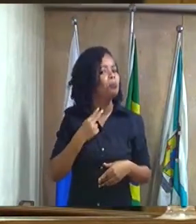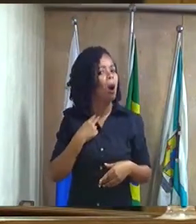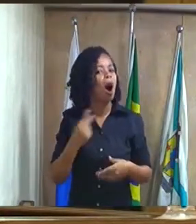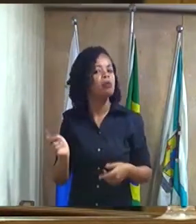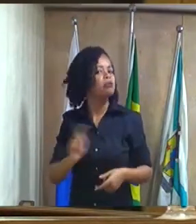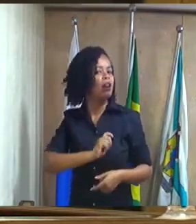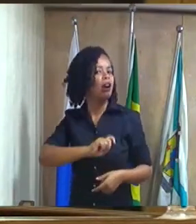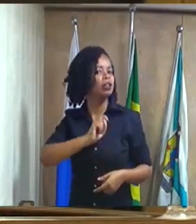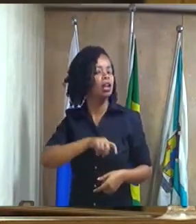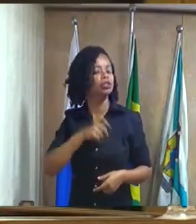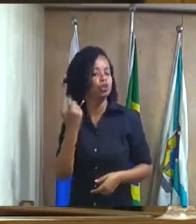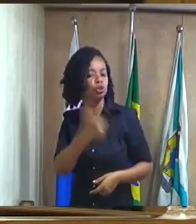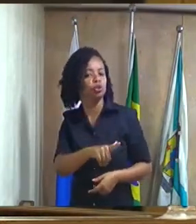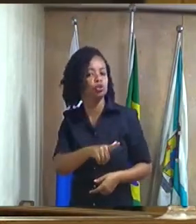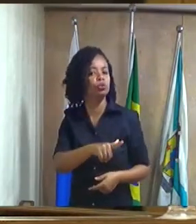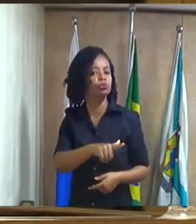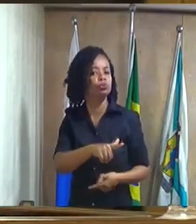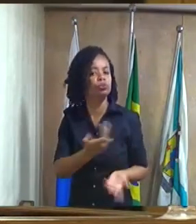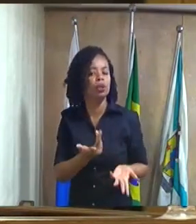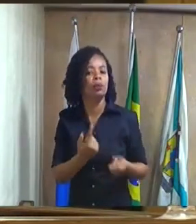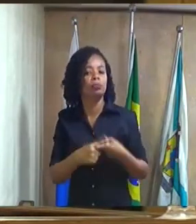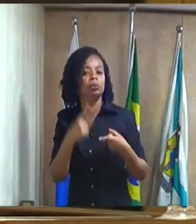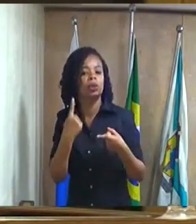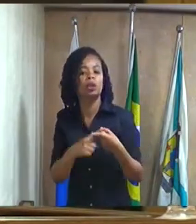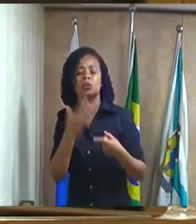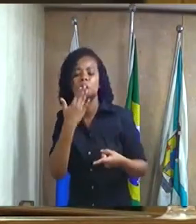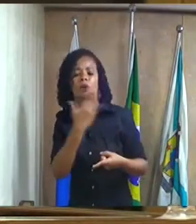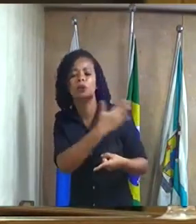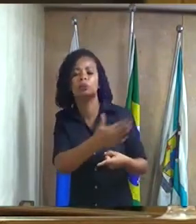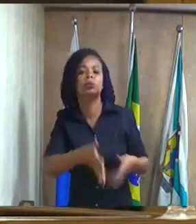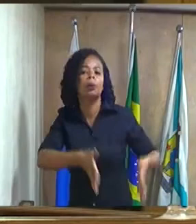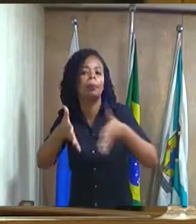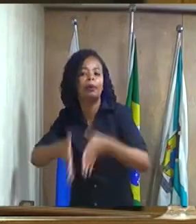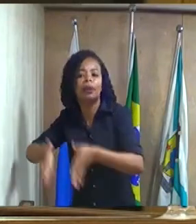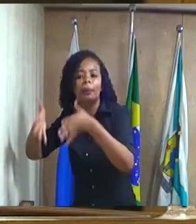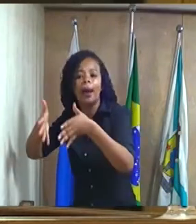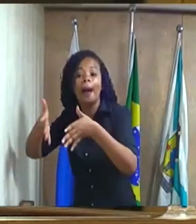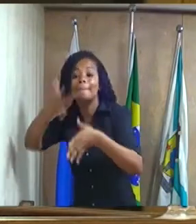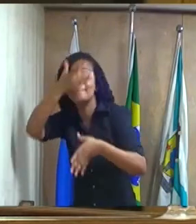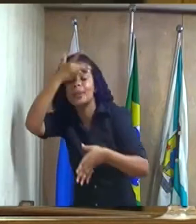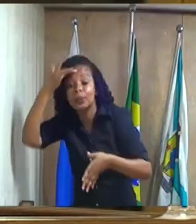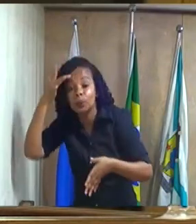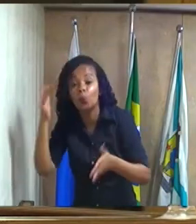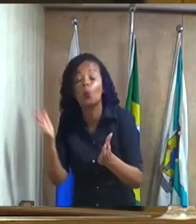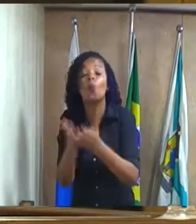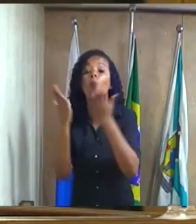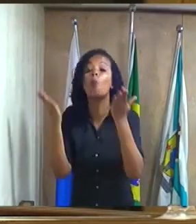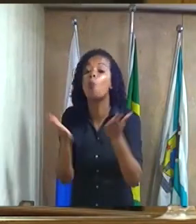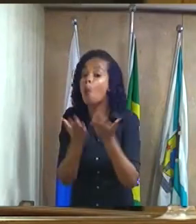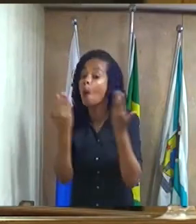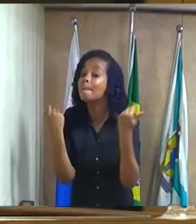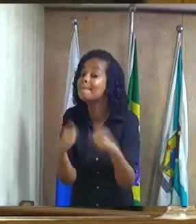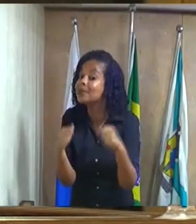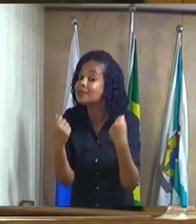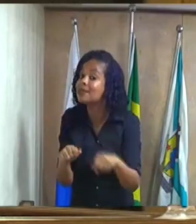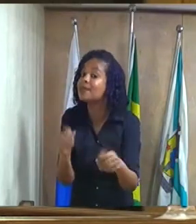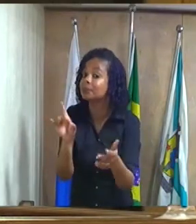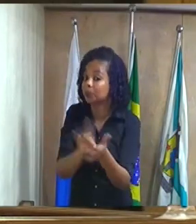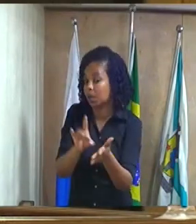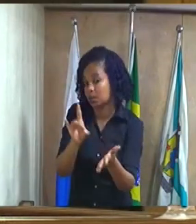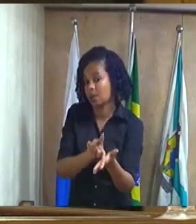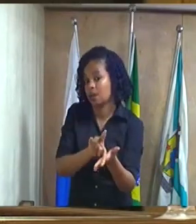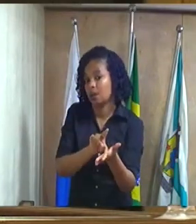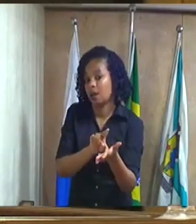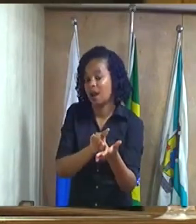mais porque na verdade esse tipo de apartamento é para as pessoas que precisam é para as pessoas que precisam